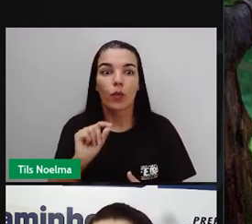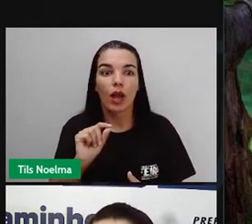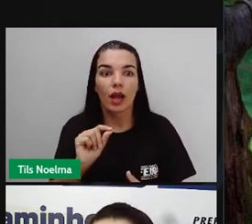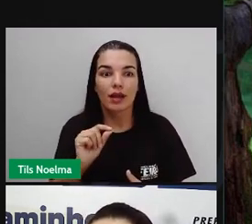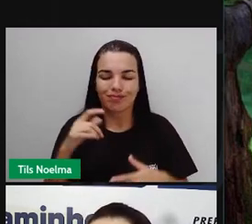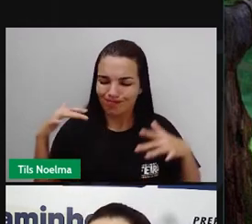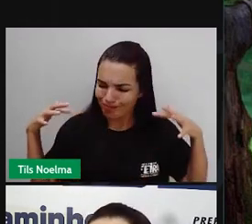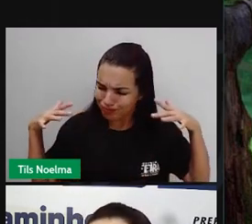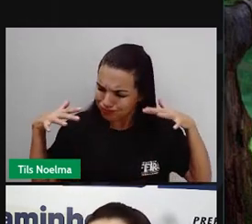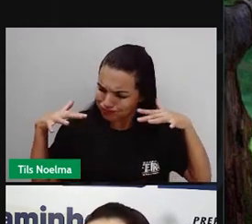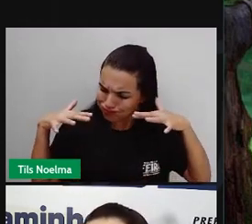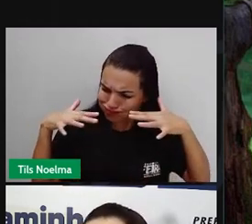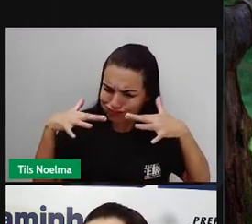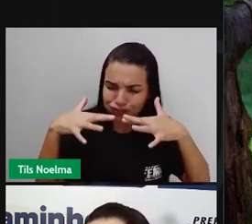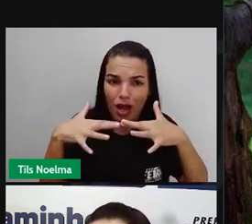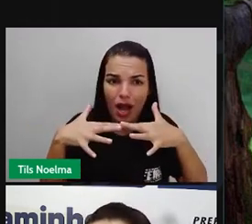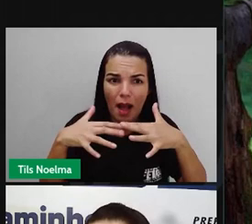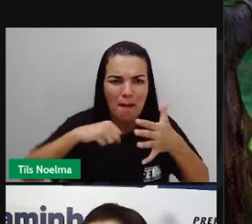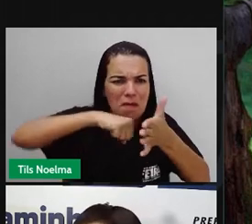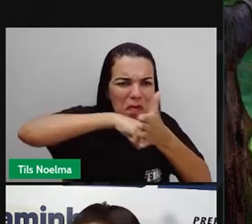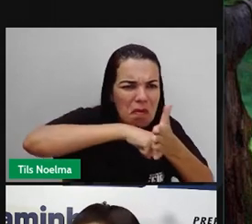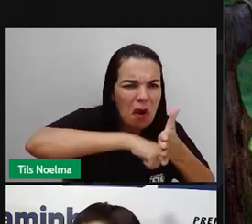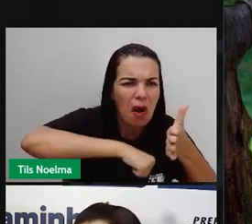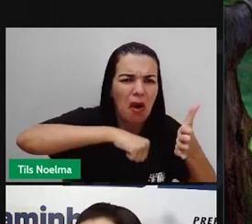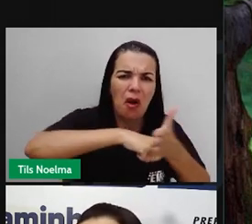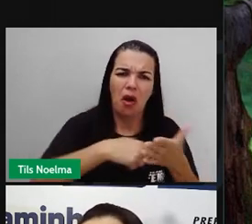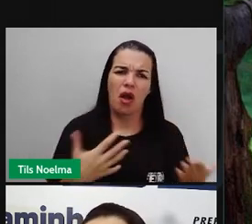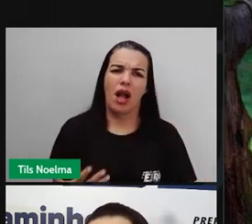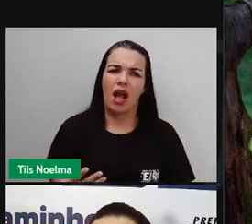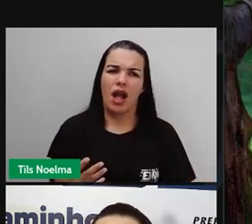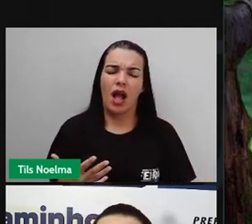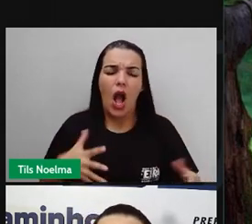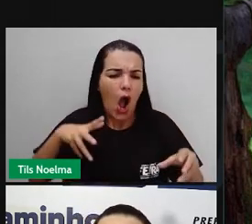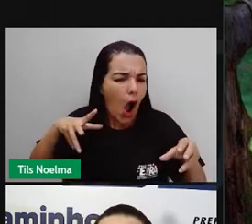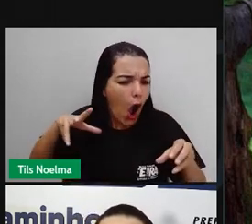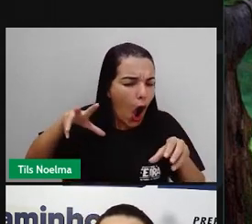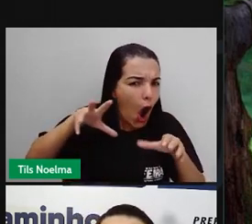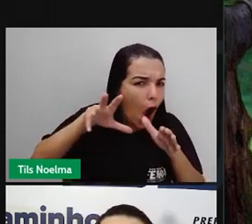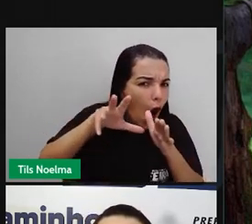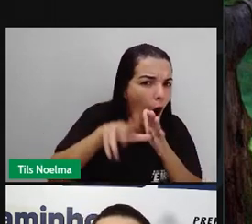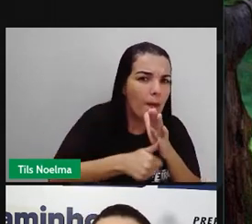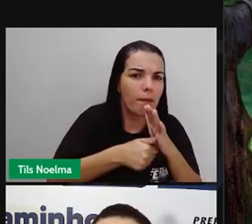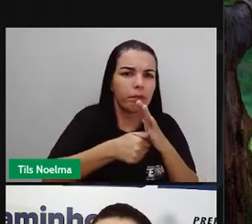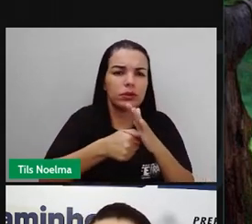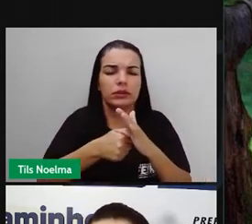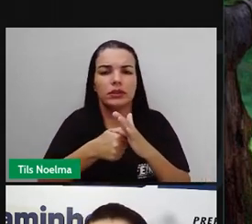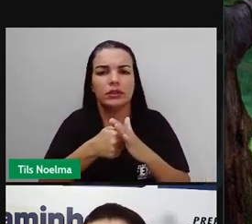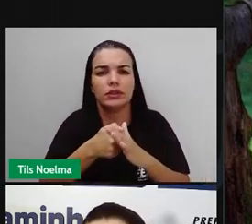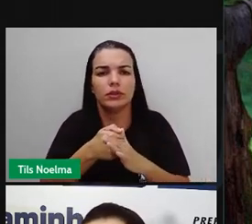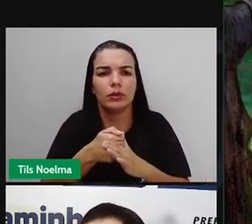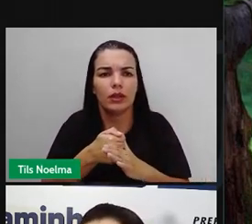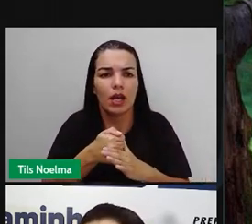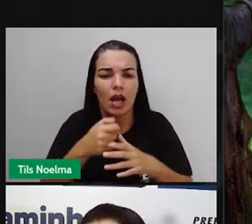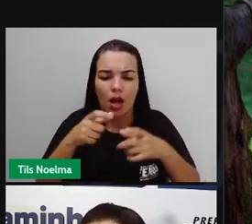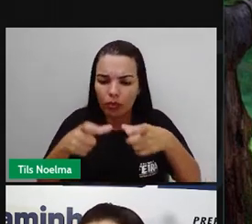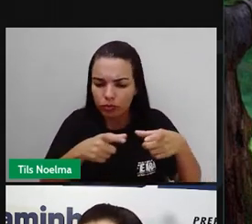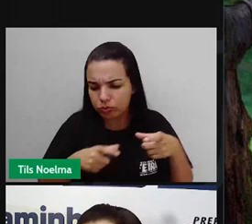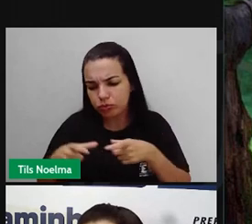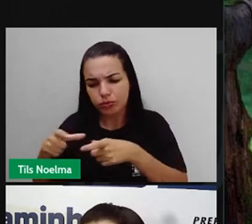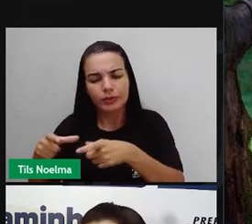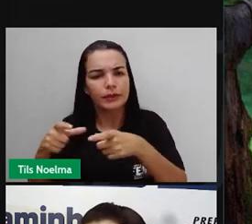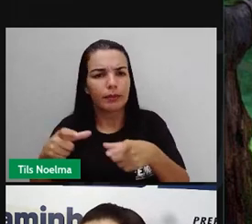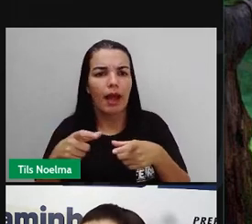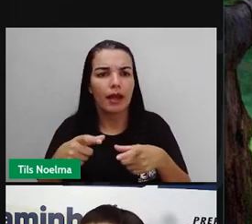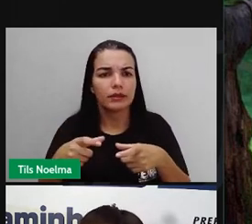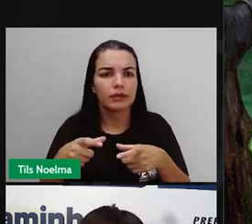aí dentro do território que pertence a eles, onde eles viveram, né? A maior parte da sua vida acaba invadindo